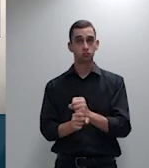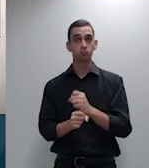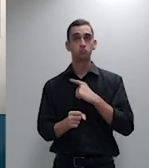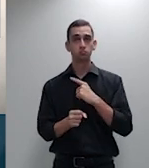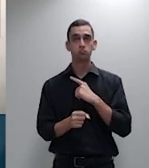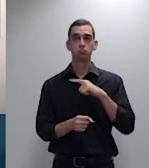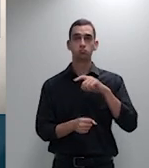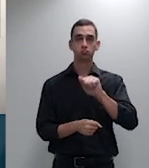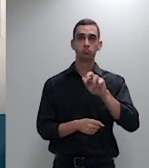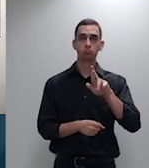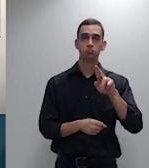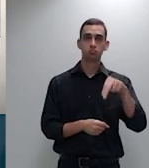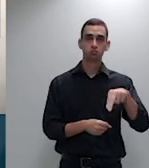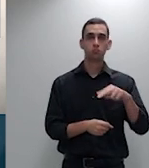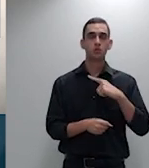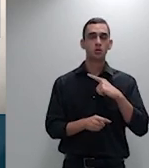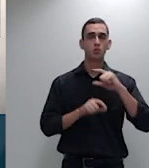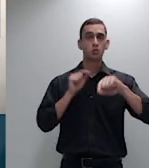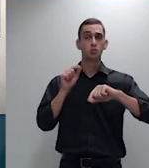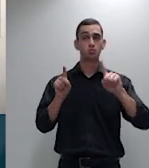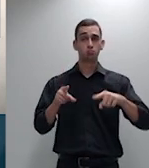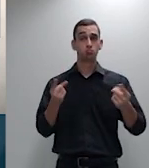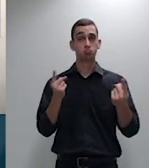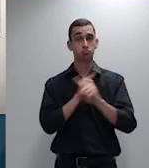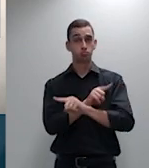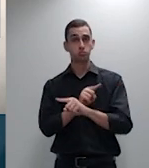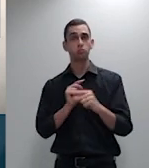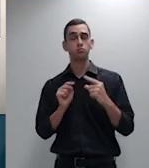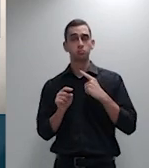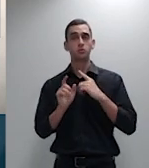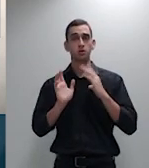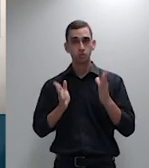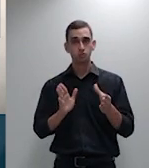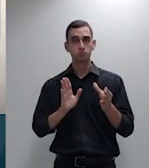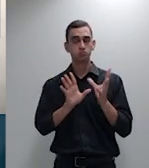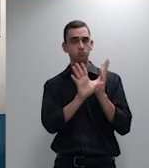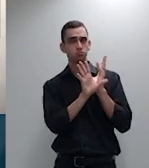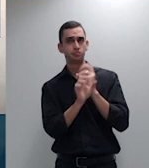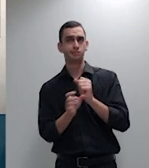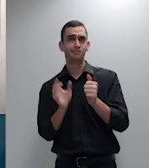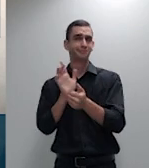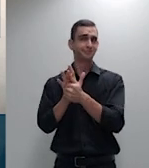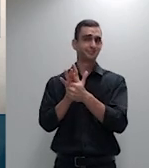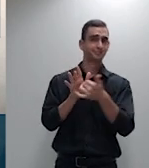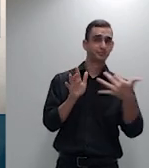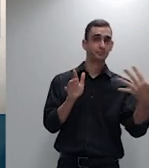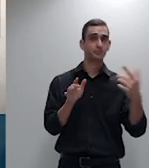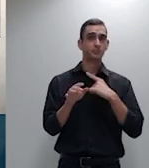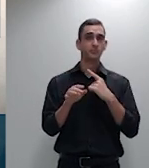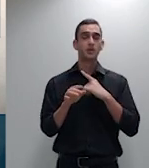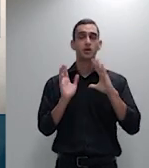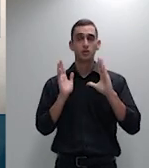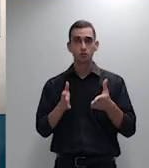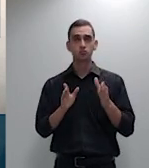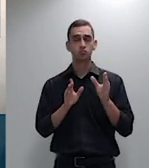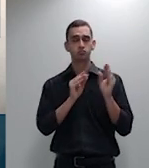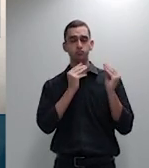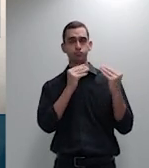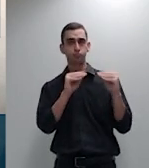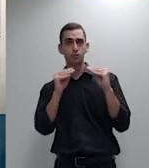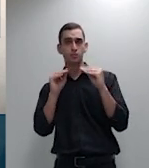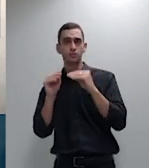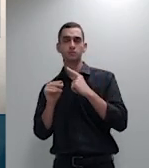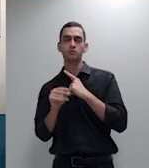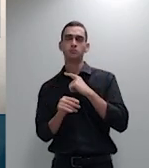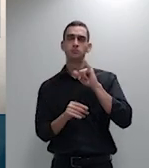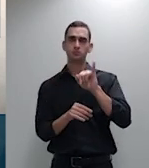a interposição de uma multiplicidade de recursos fato que deu em seja a instauração do IRBR11 no Tribunal